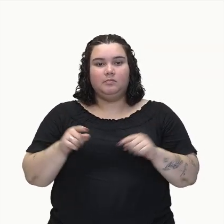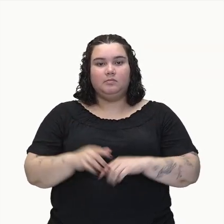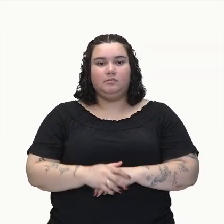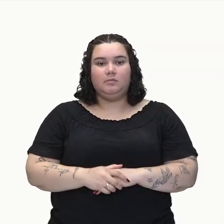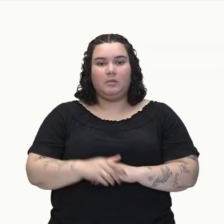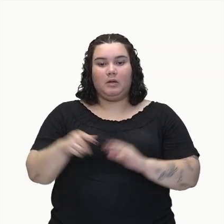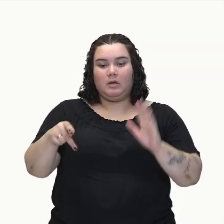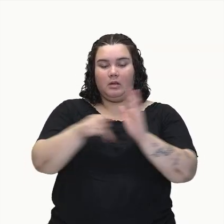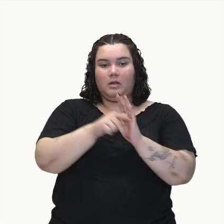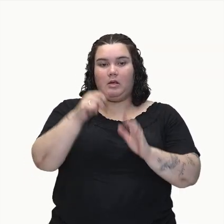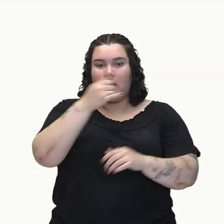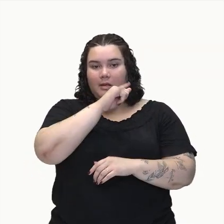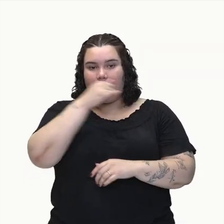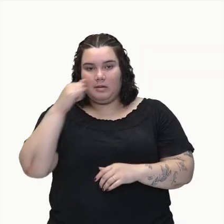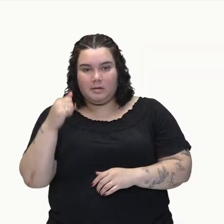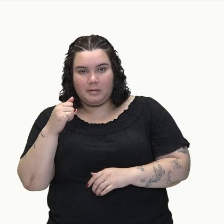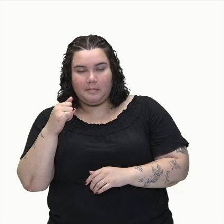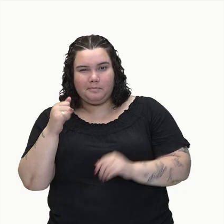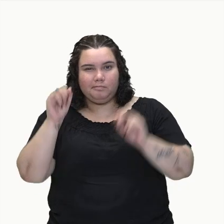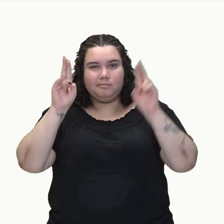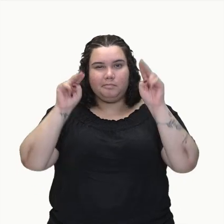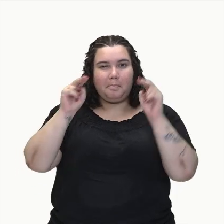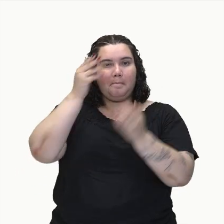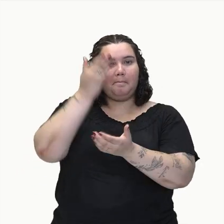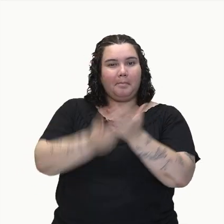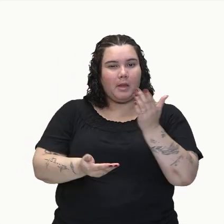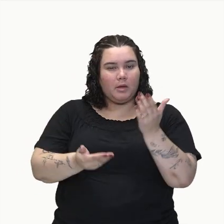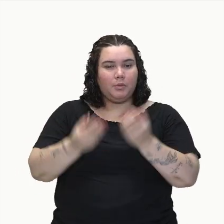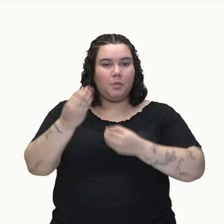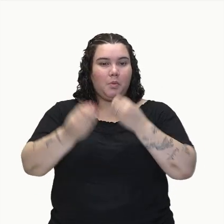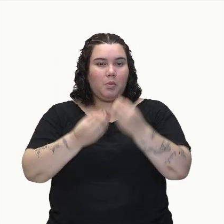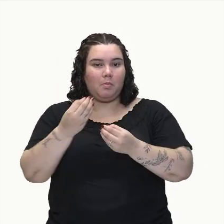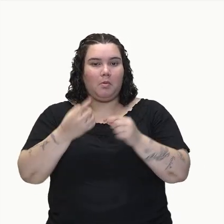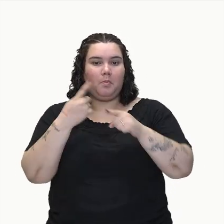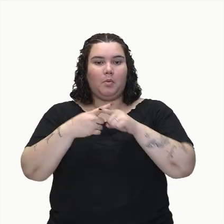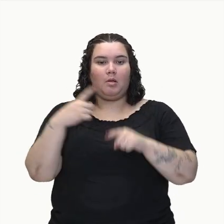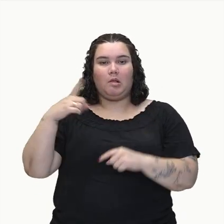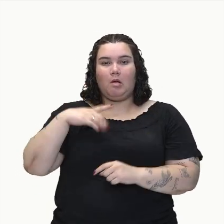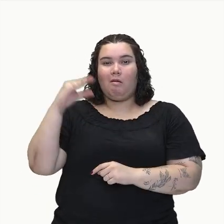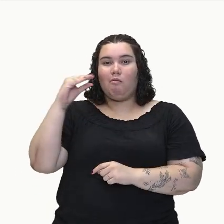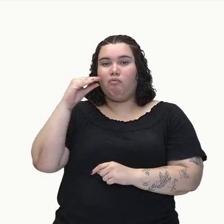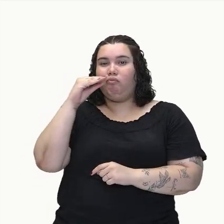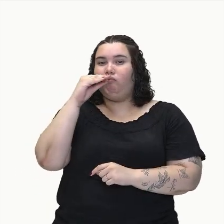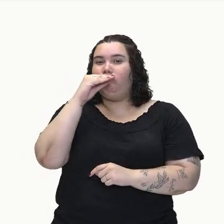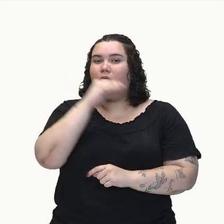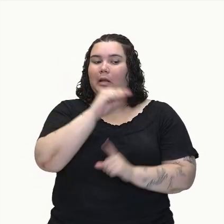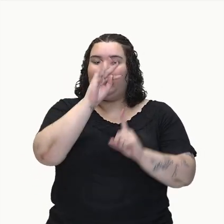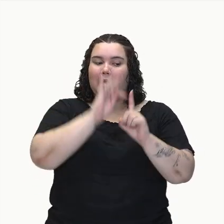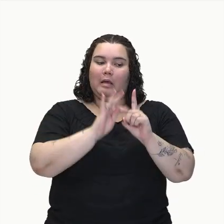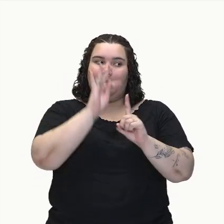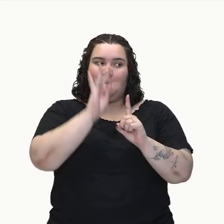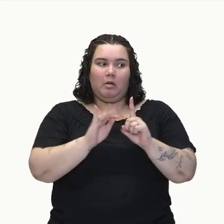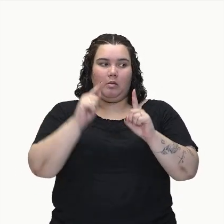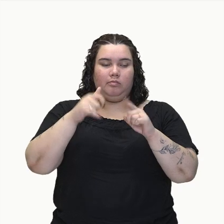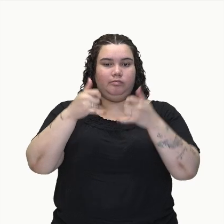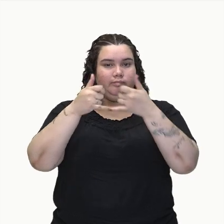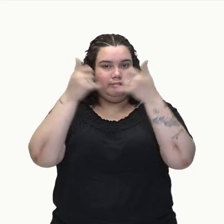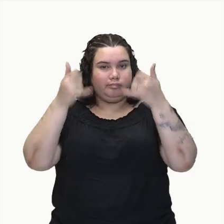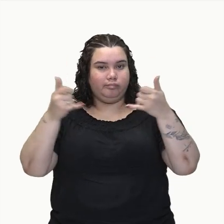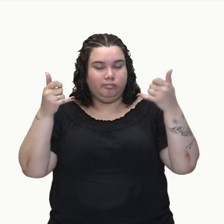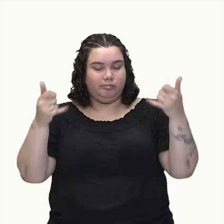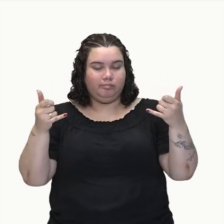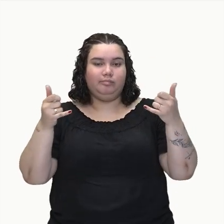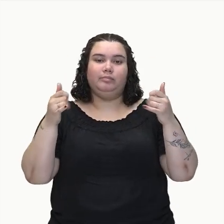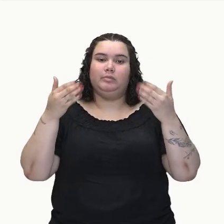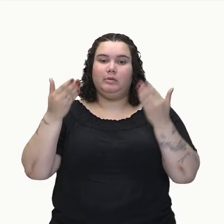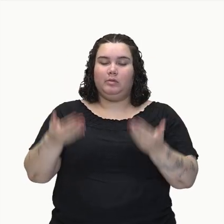parte dessa energia é perdida sob a forma de calor que aquece a linha de transmissão. E